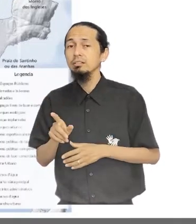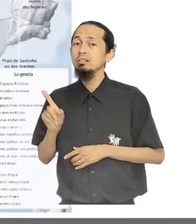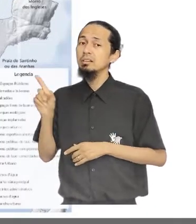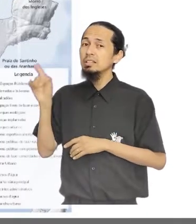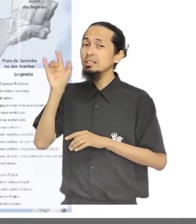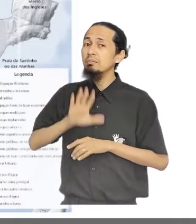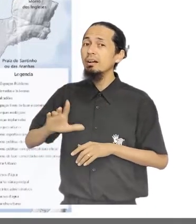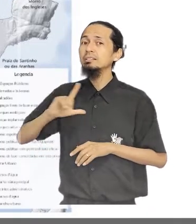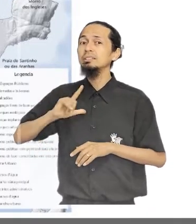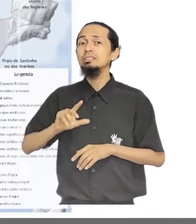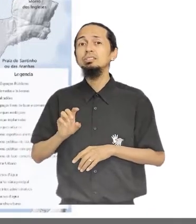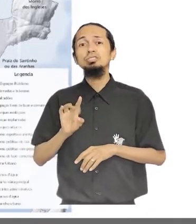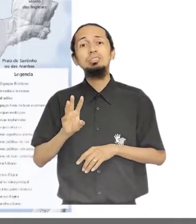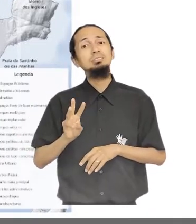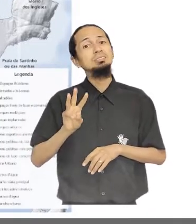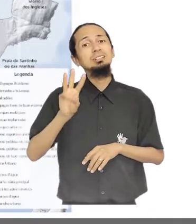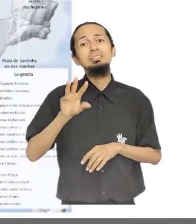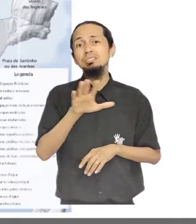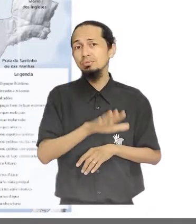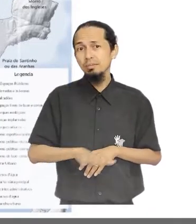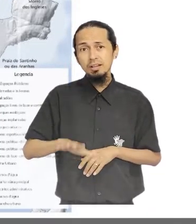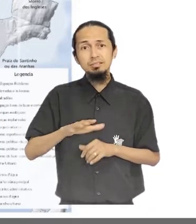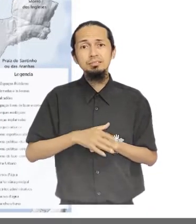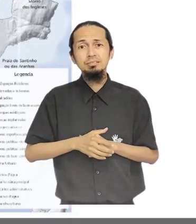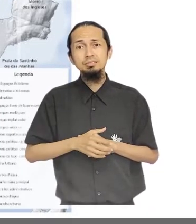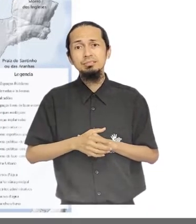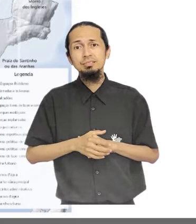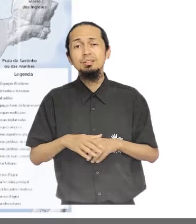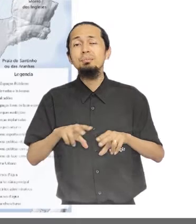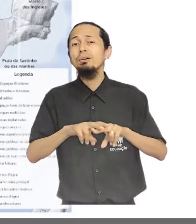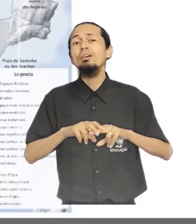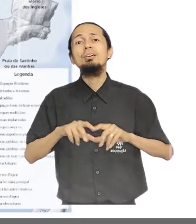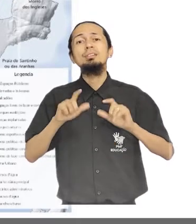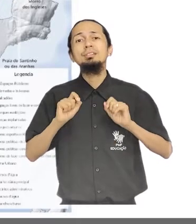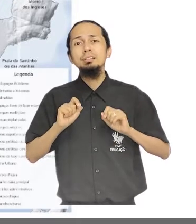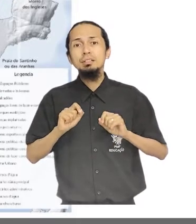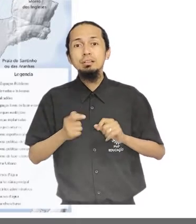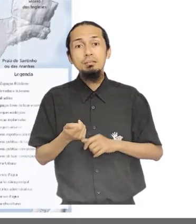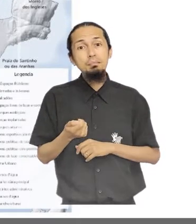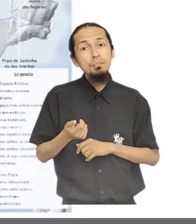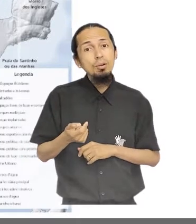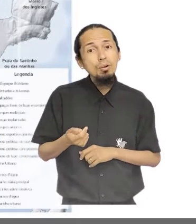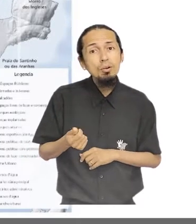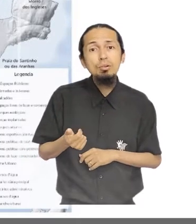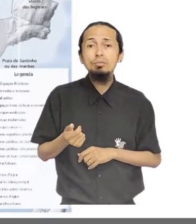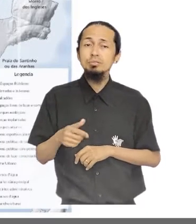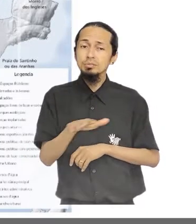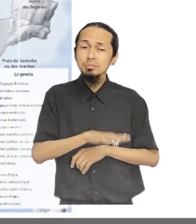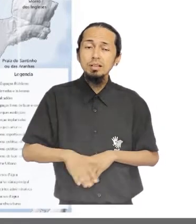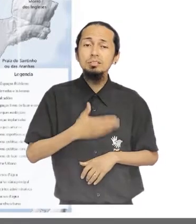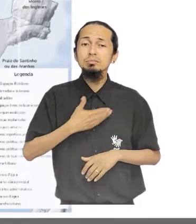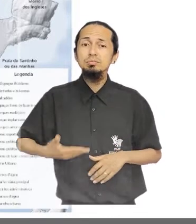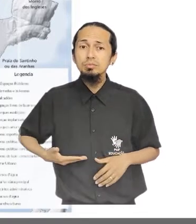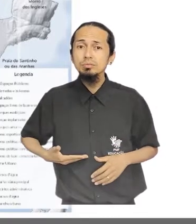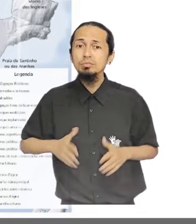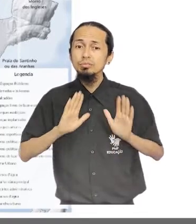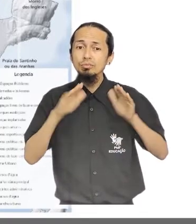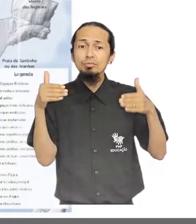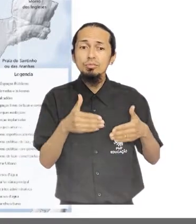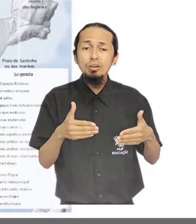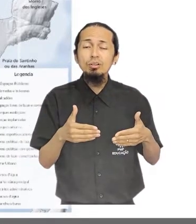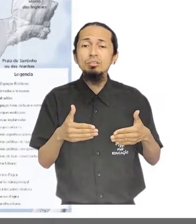que há apenas três praças instaladas no distrito. Isso é consequência dos poucos espaços públicos destinados aos